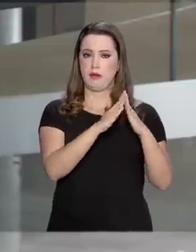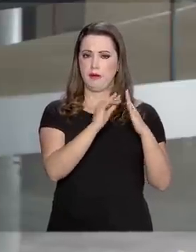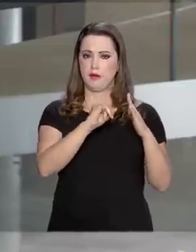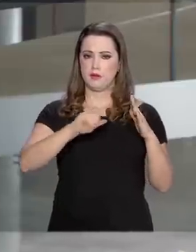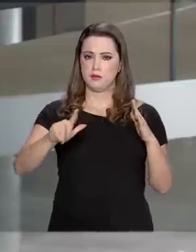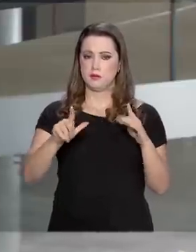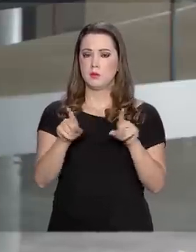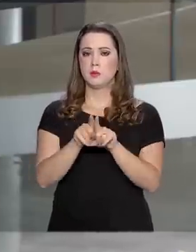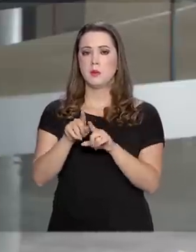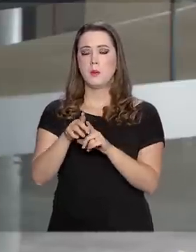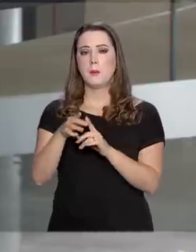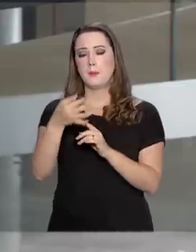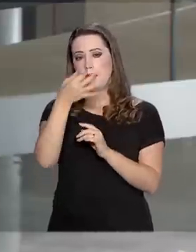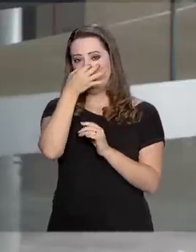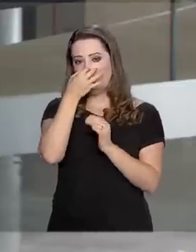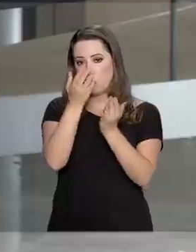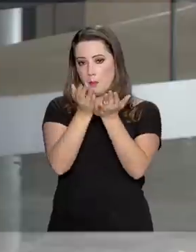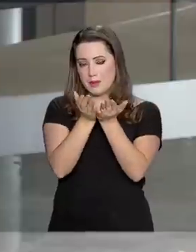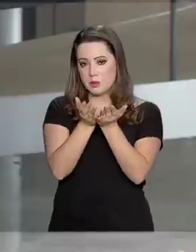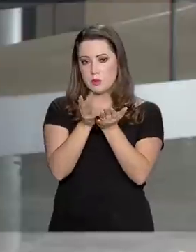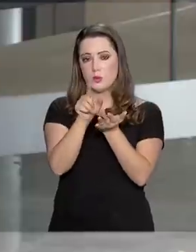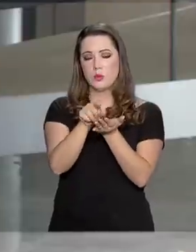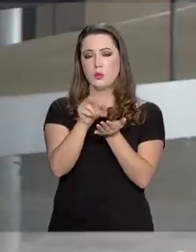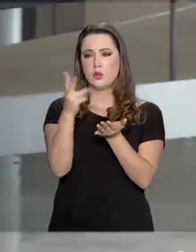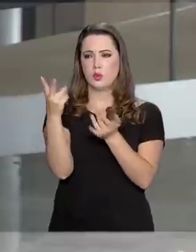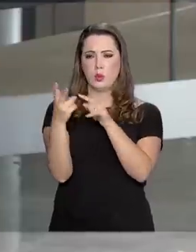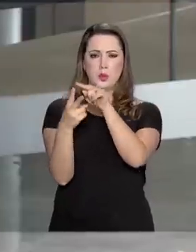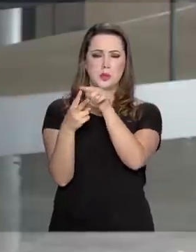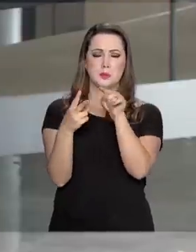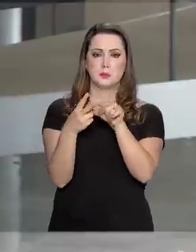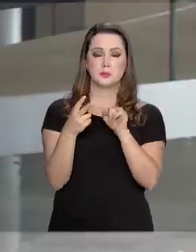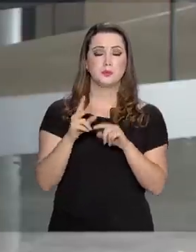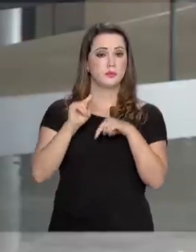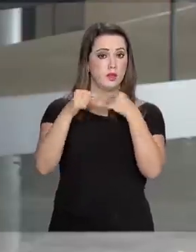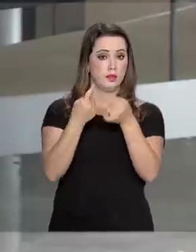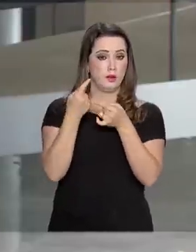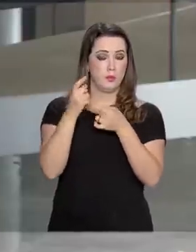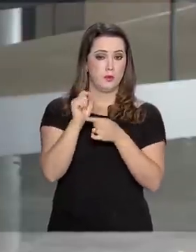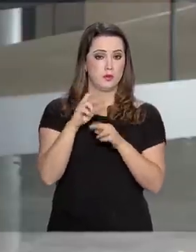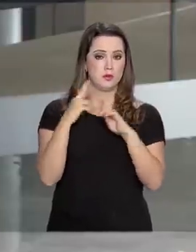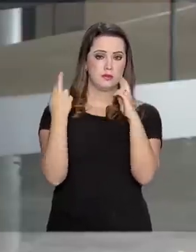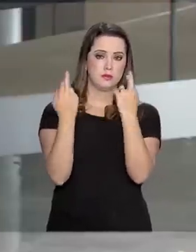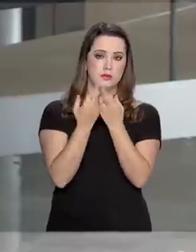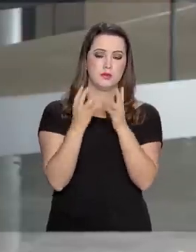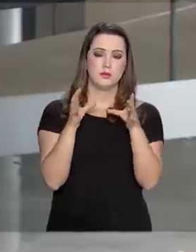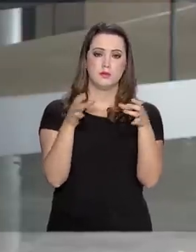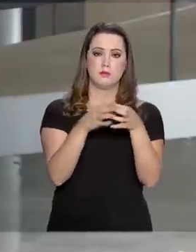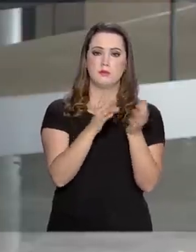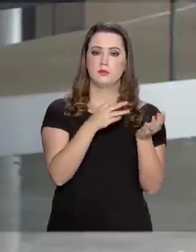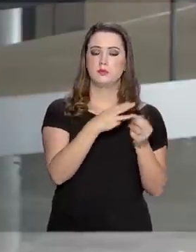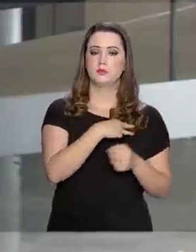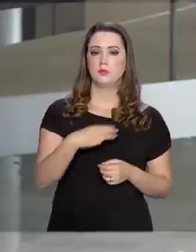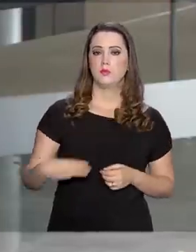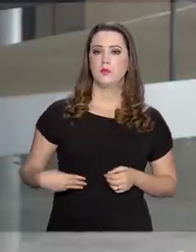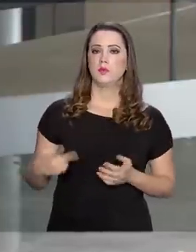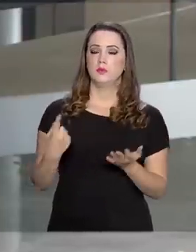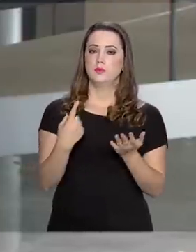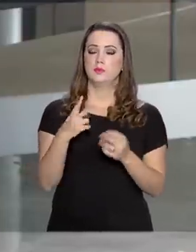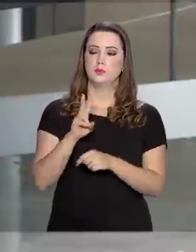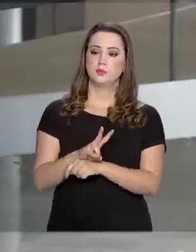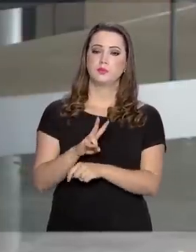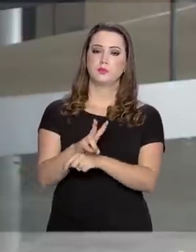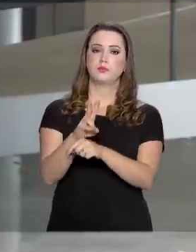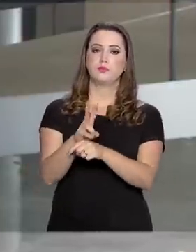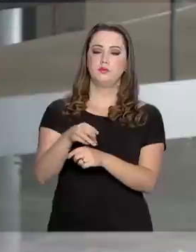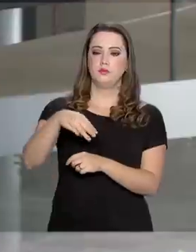os pastores Jerônimo Martins e Luiz Carlos Gonçalves. Logo depois, reunião com os ministros da Defesa, Fernando Azevedo,